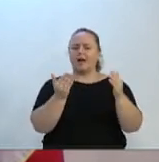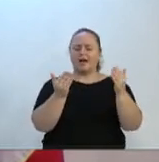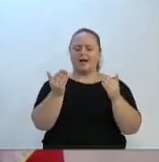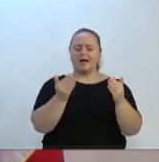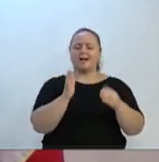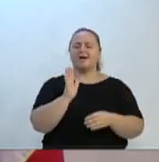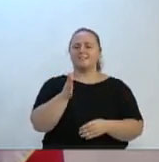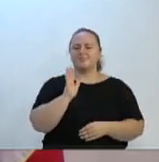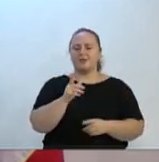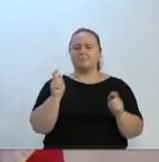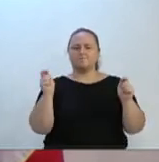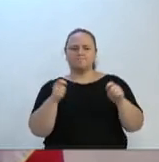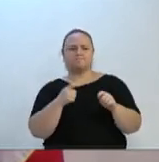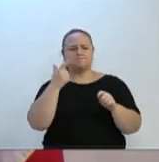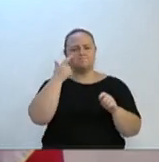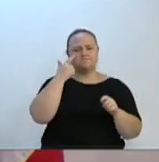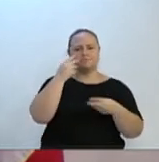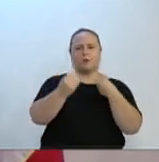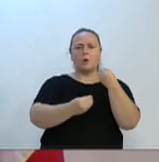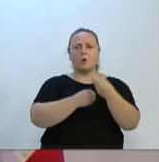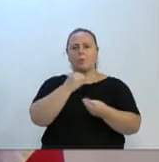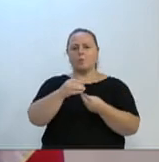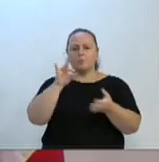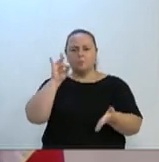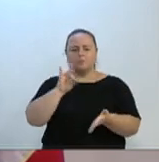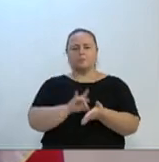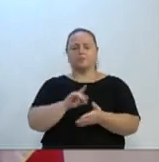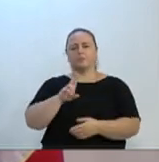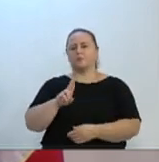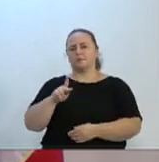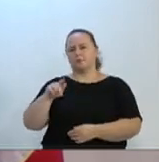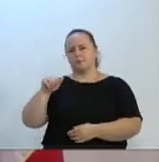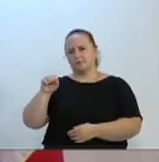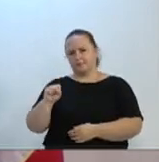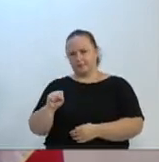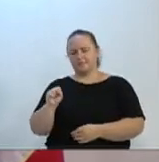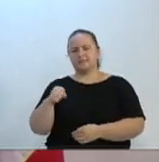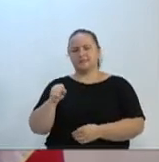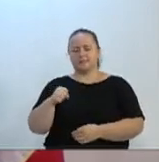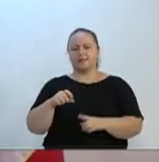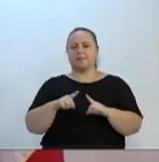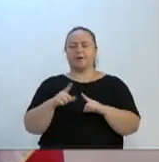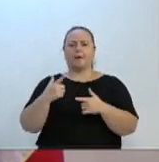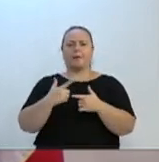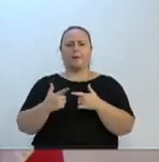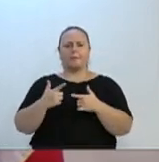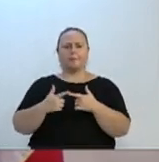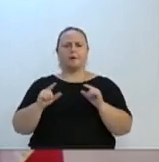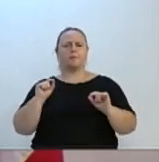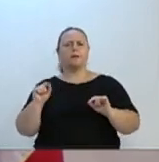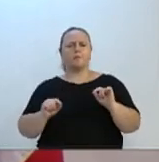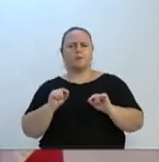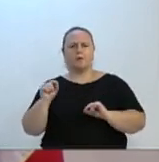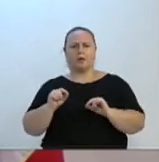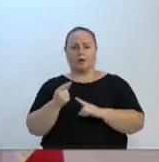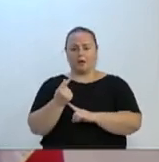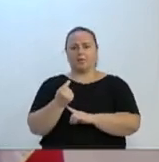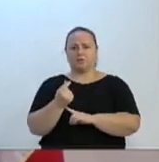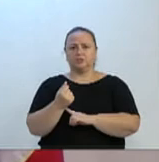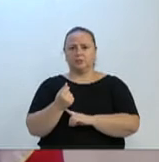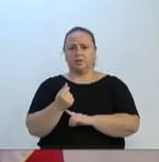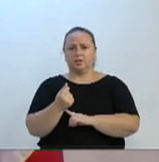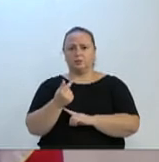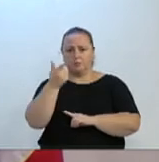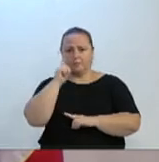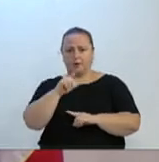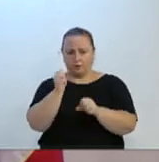possibilidade de implantação de UPAs aqui no município, e o problema não é nem o recurso para implantá-las